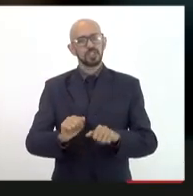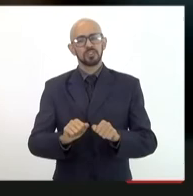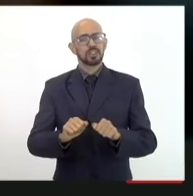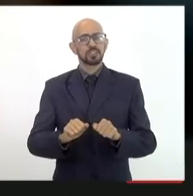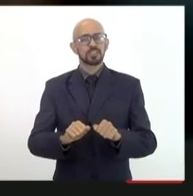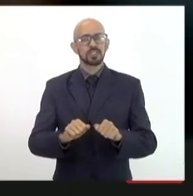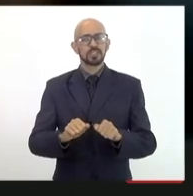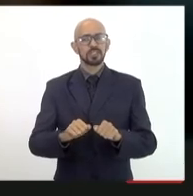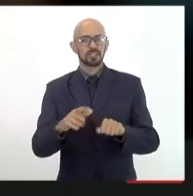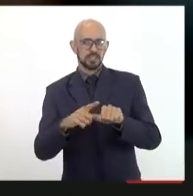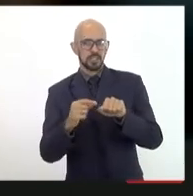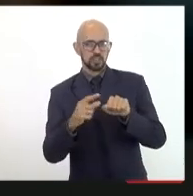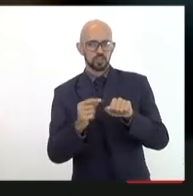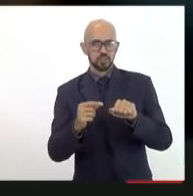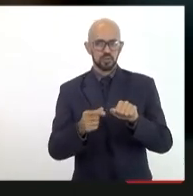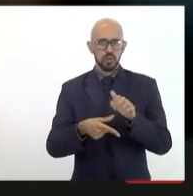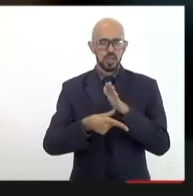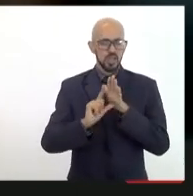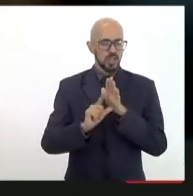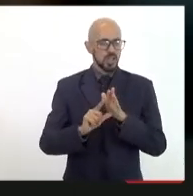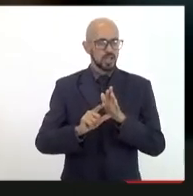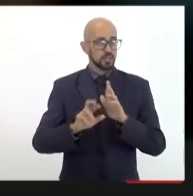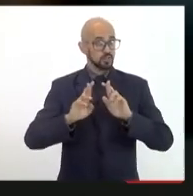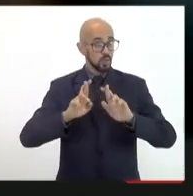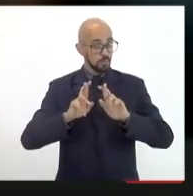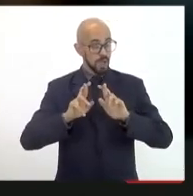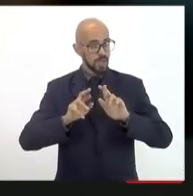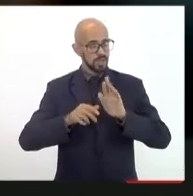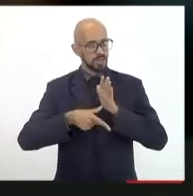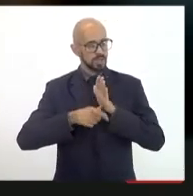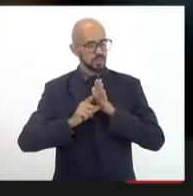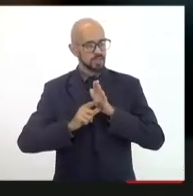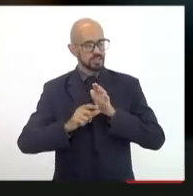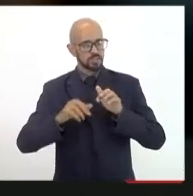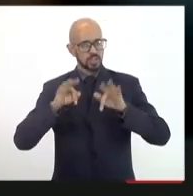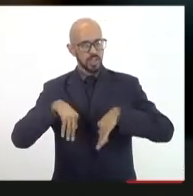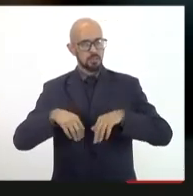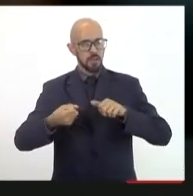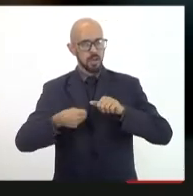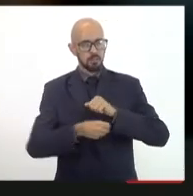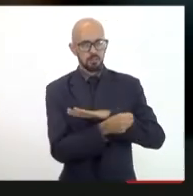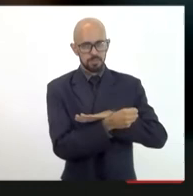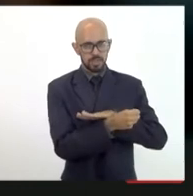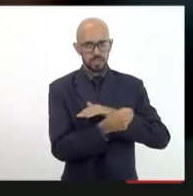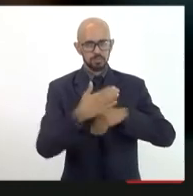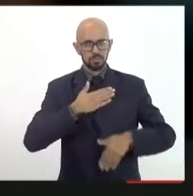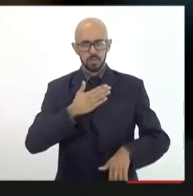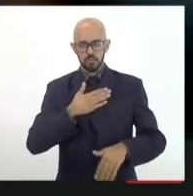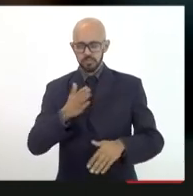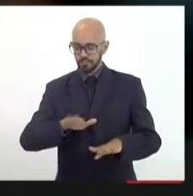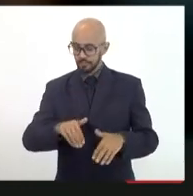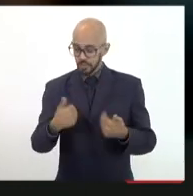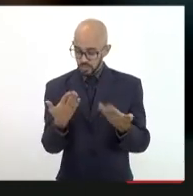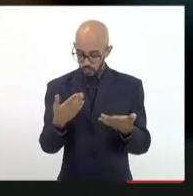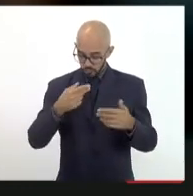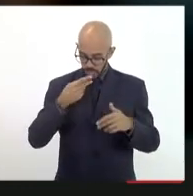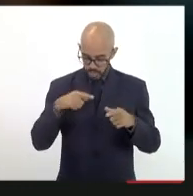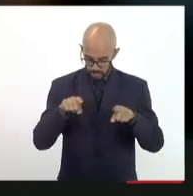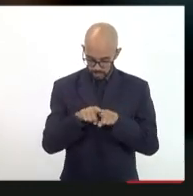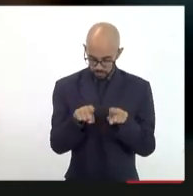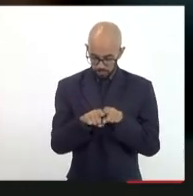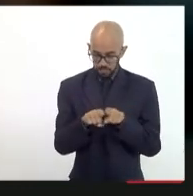antes do término do meu mandato eu espero bom falando um pouco sobre a questão do fundo e as suas